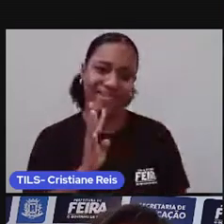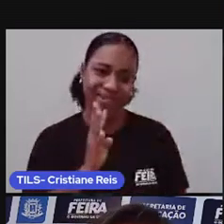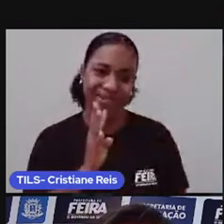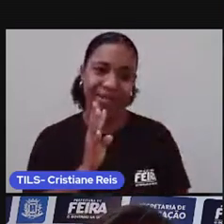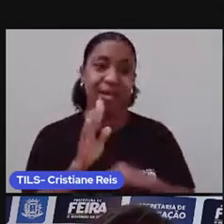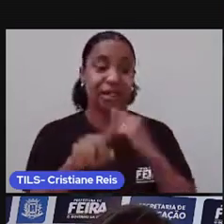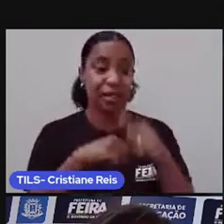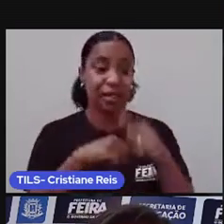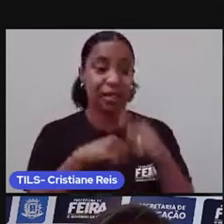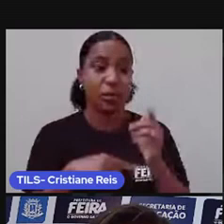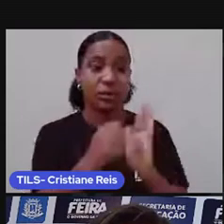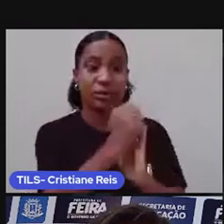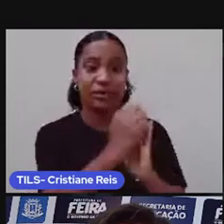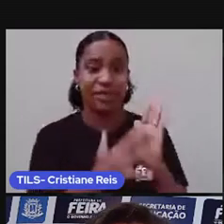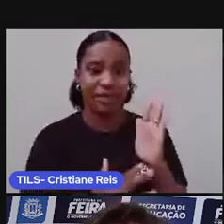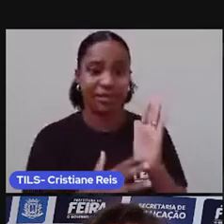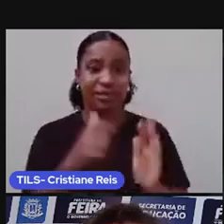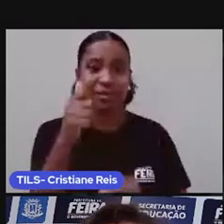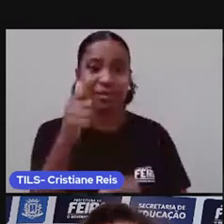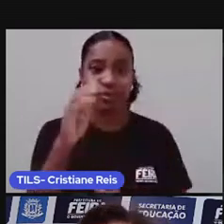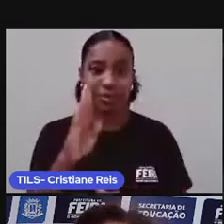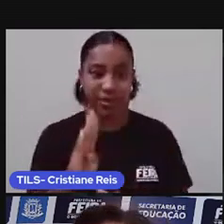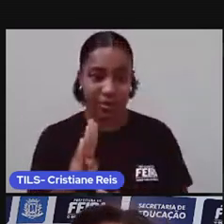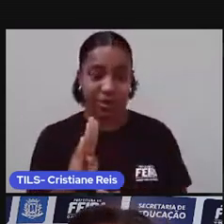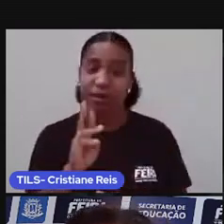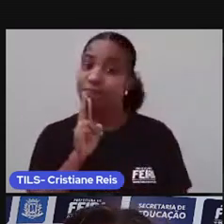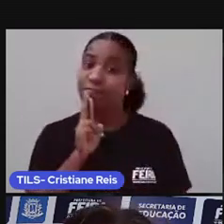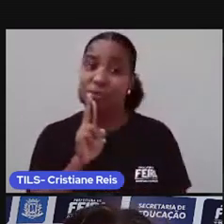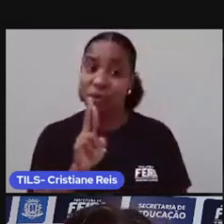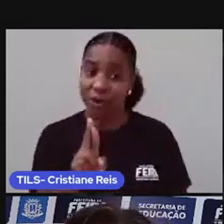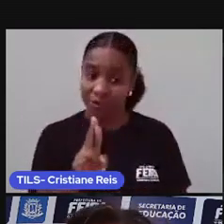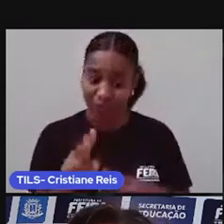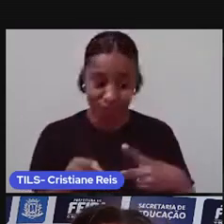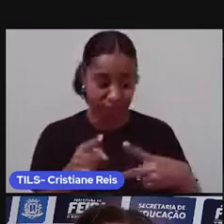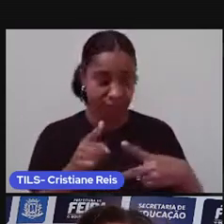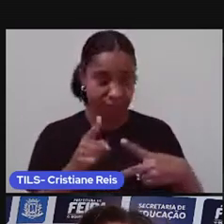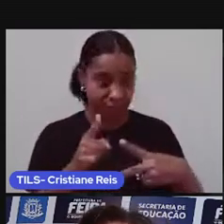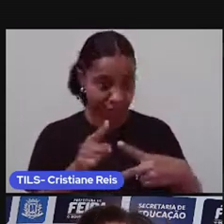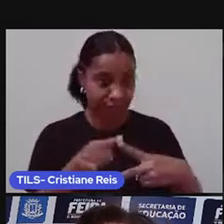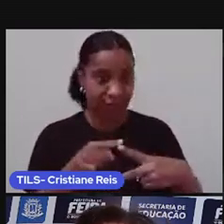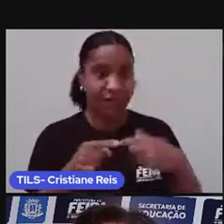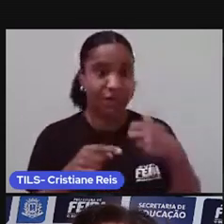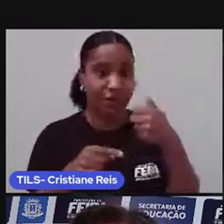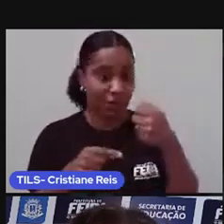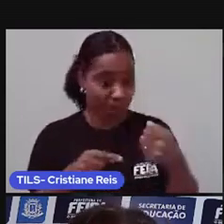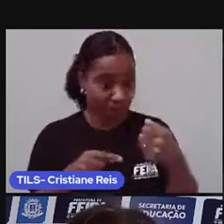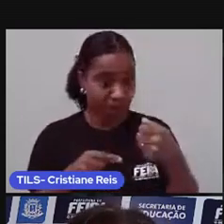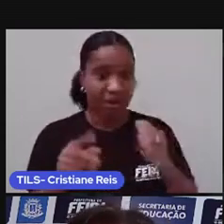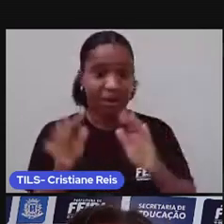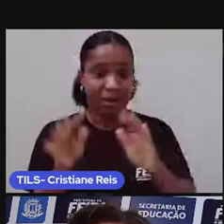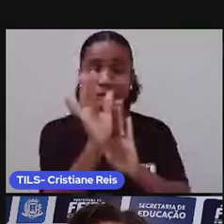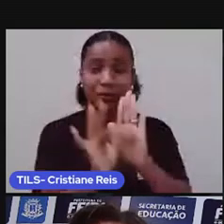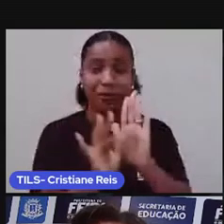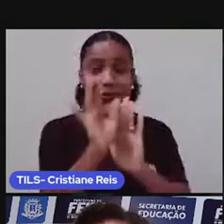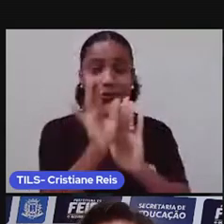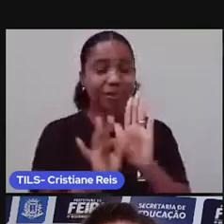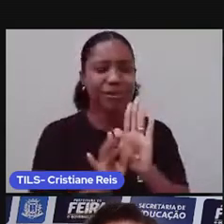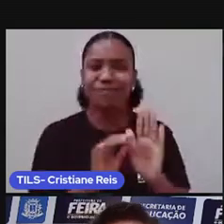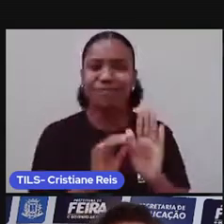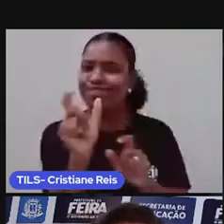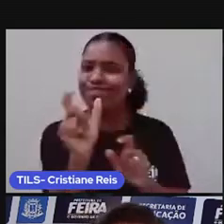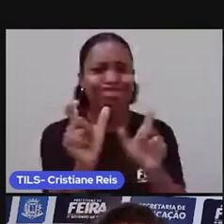essas duas questões. Primeiro, você vai circular lá no texto as palavras que você desconhece e